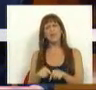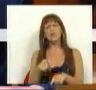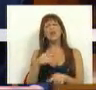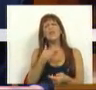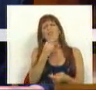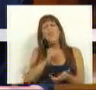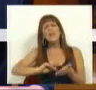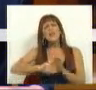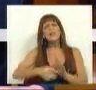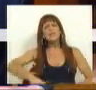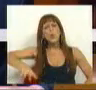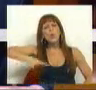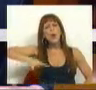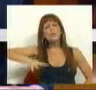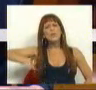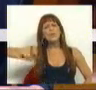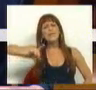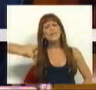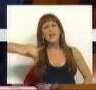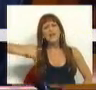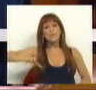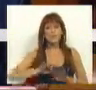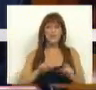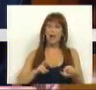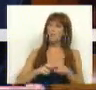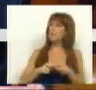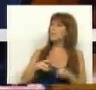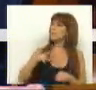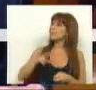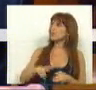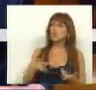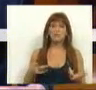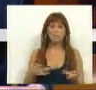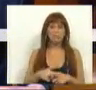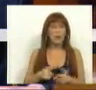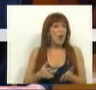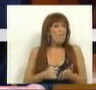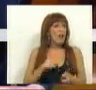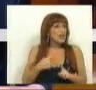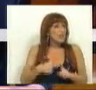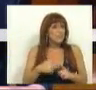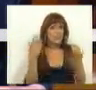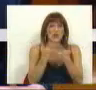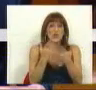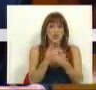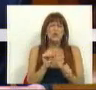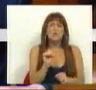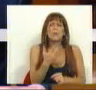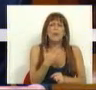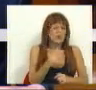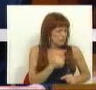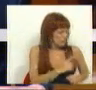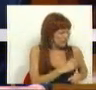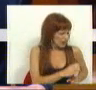exames no quarto ano e no sexto ano. Como se o problema do país fosse a falta de sucesso escolar nos primeiros